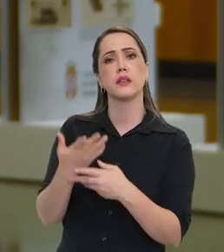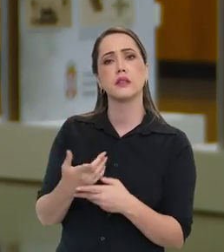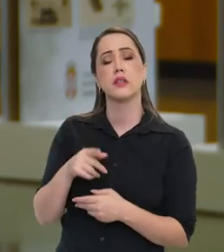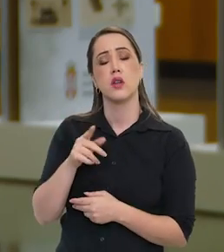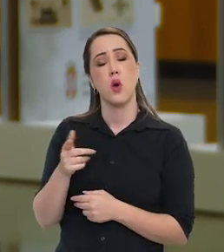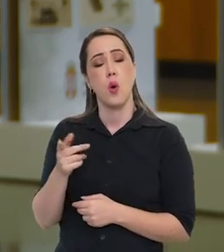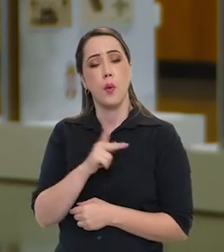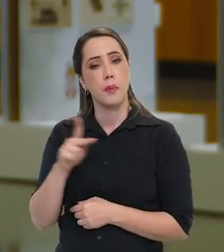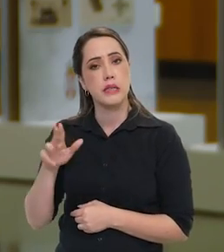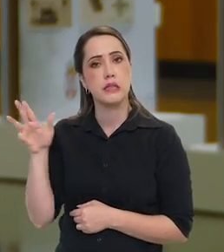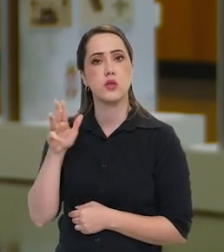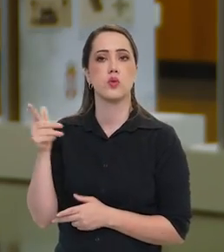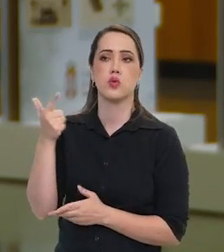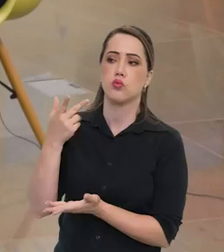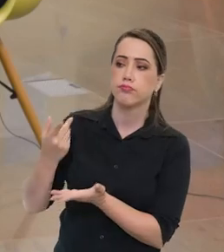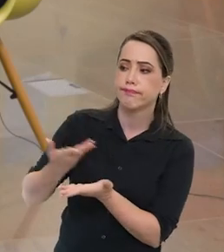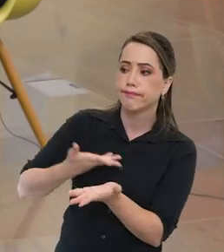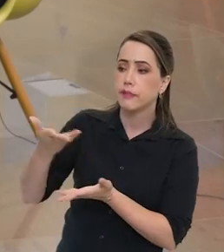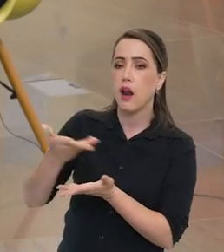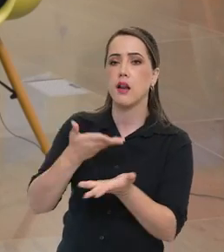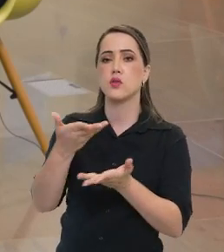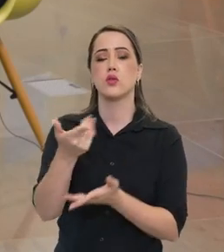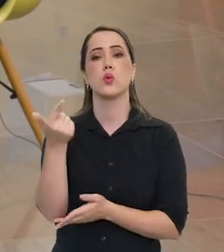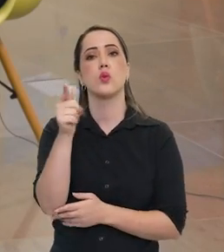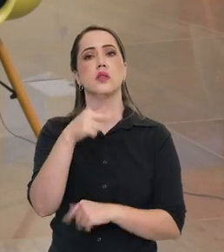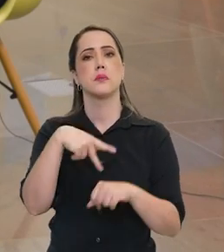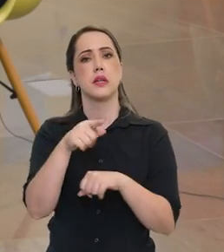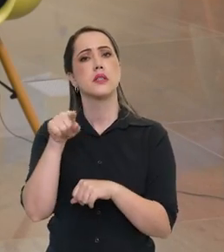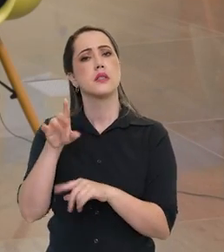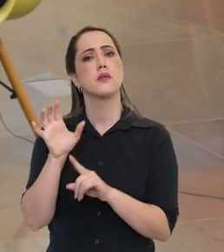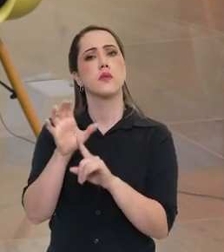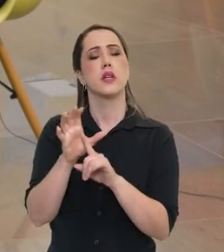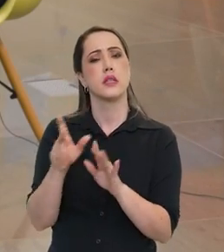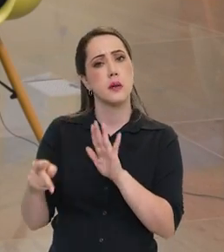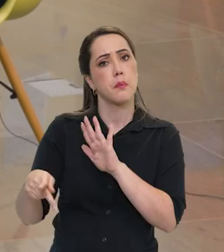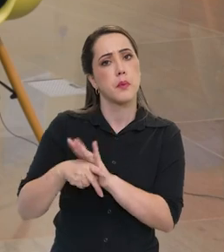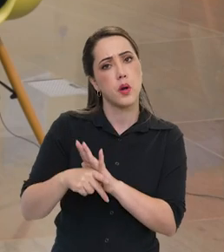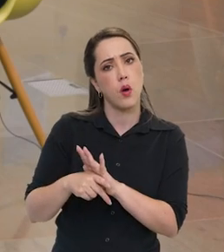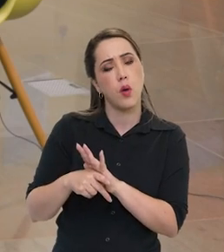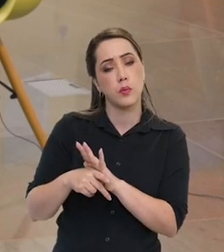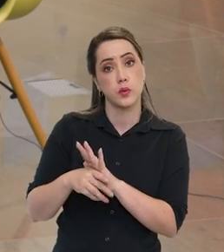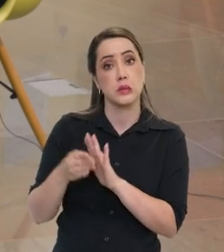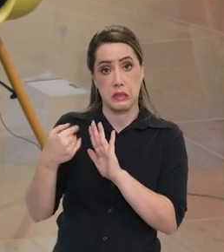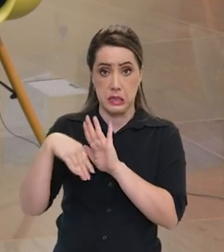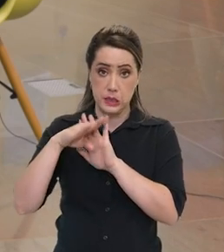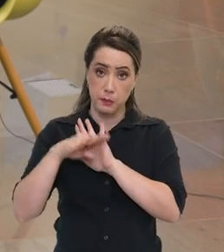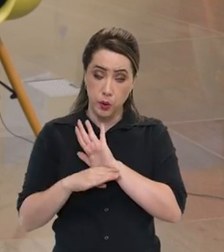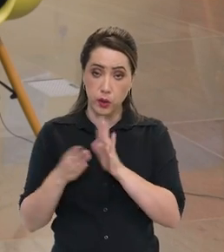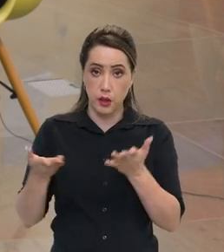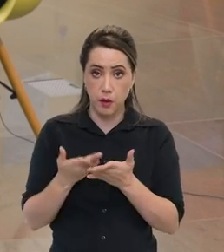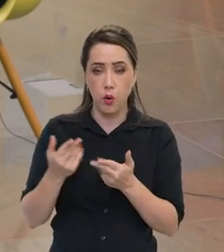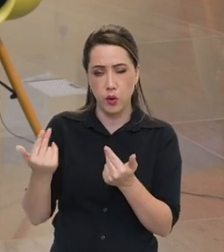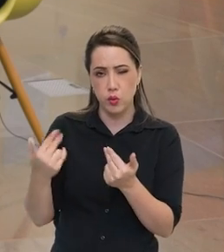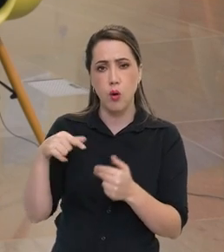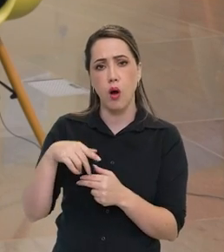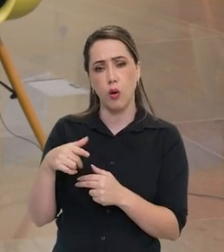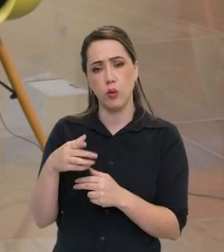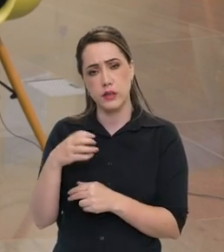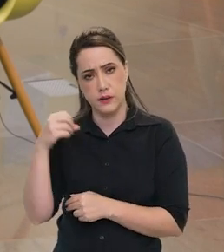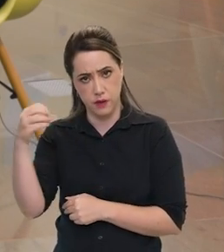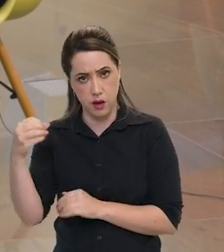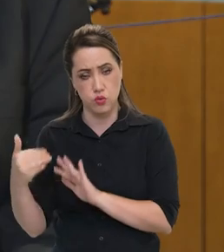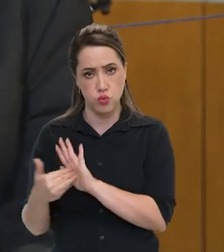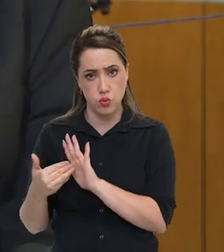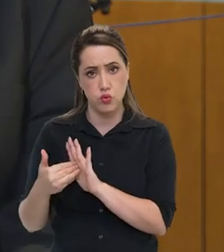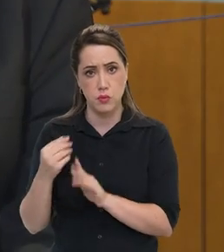retomada que o presidente Lula está fazendo, o relacionamento com outros países, isso vai ter impacto direto também no programa, como já teve nessa última viagem.